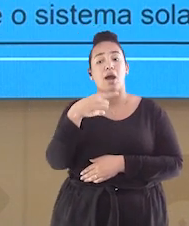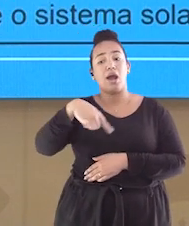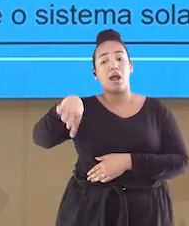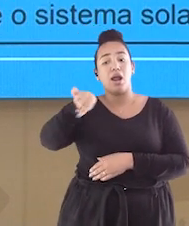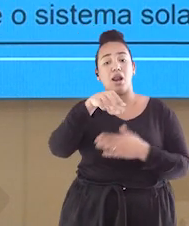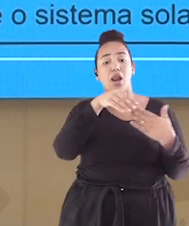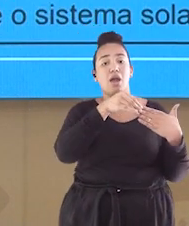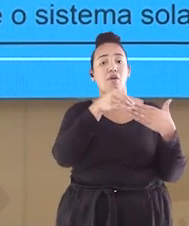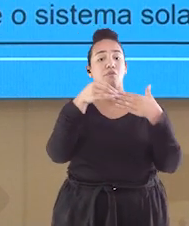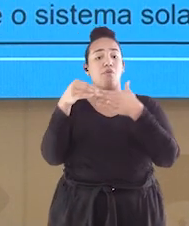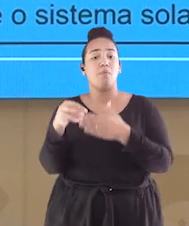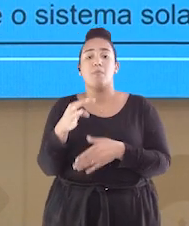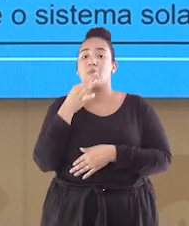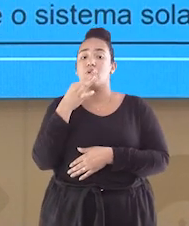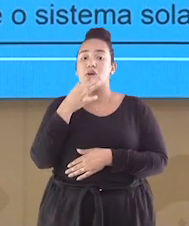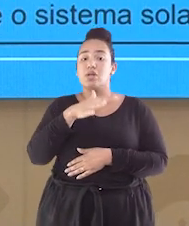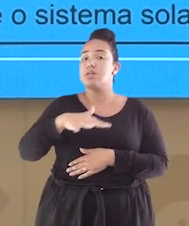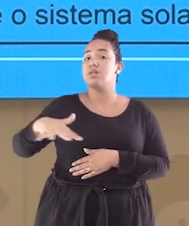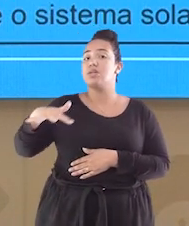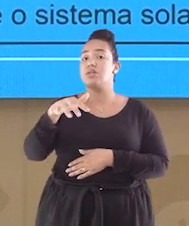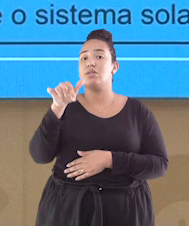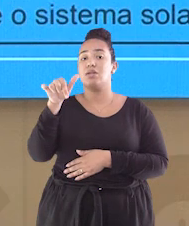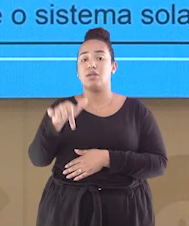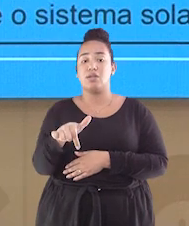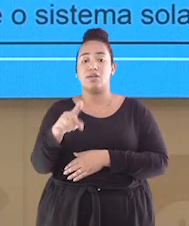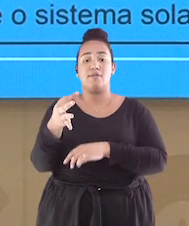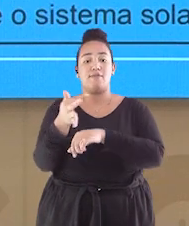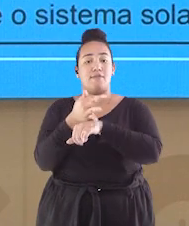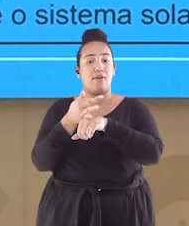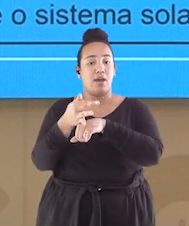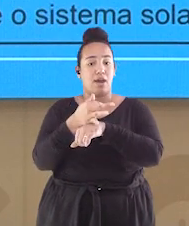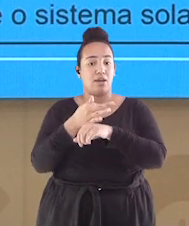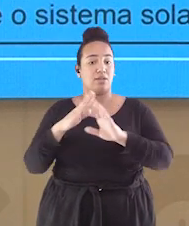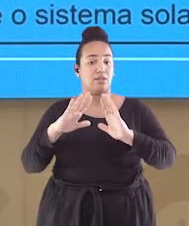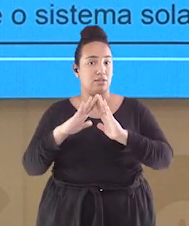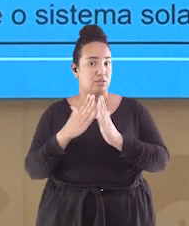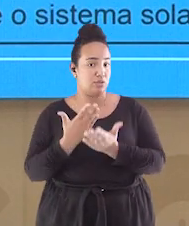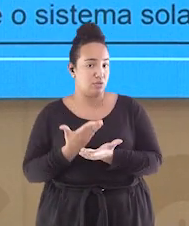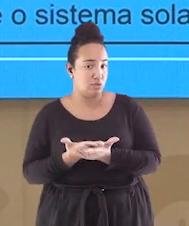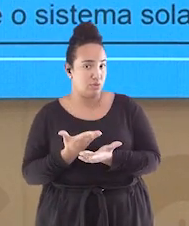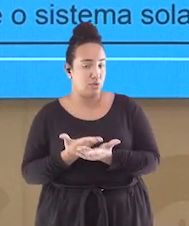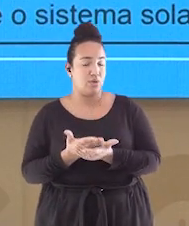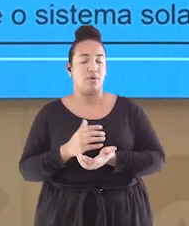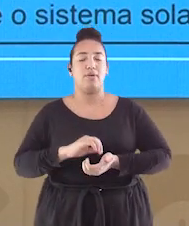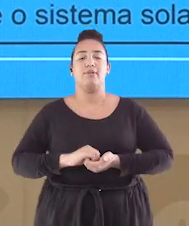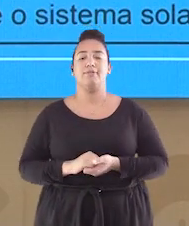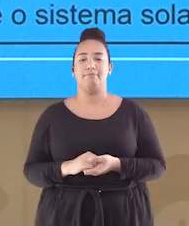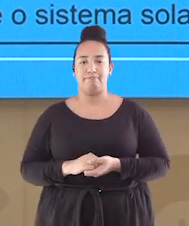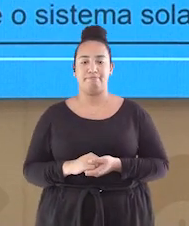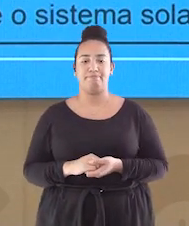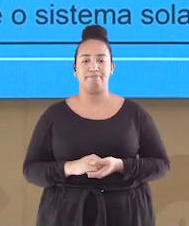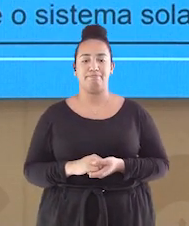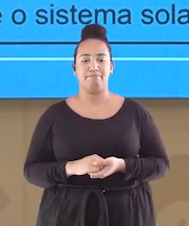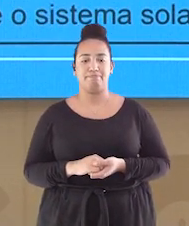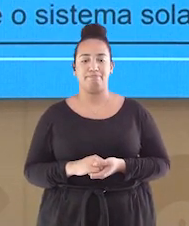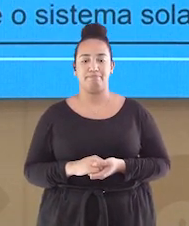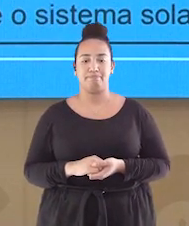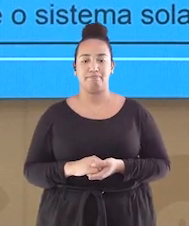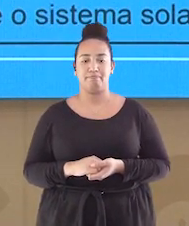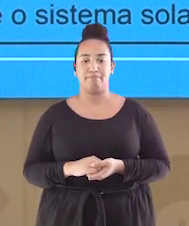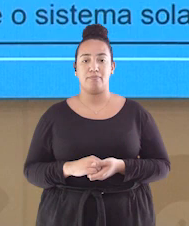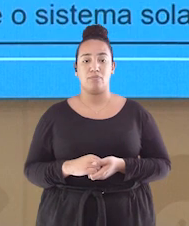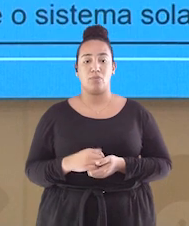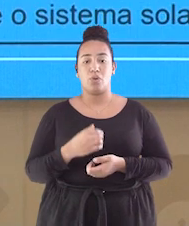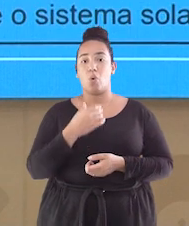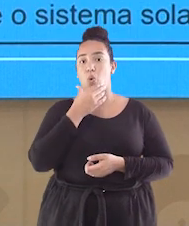Programação Especial de Recesso Escolar. Esse aqui é o Gabriel e essas são as suas filhas. Para o pai,